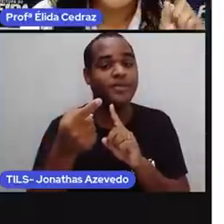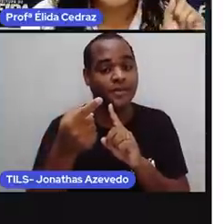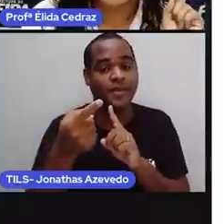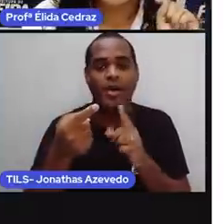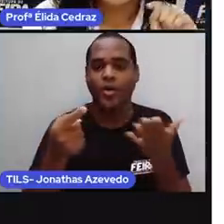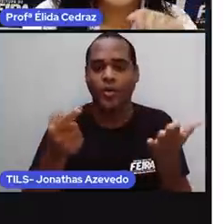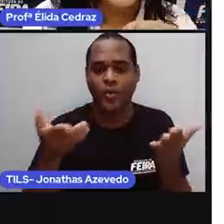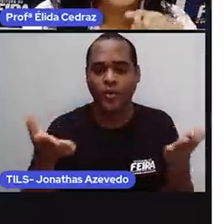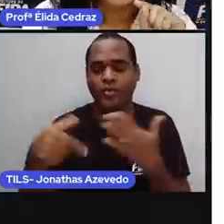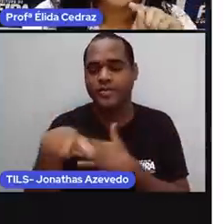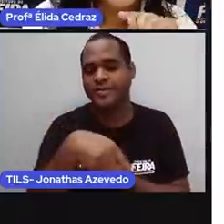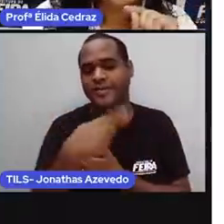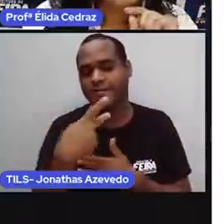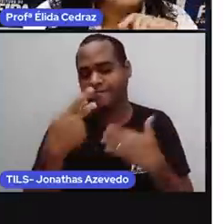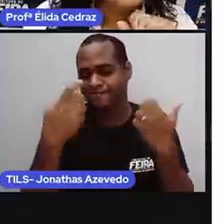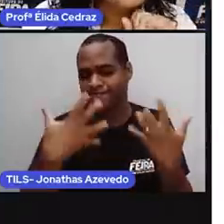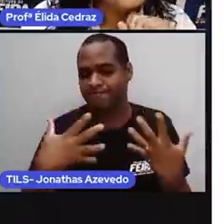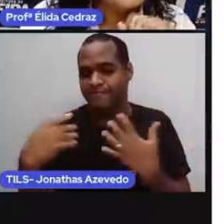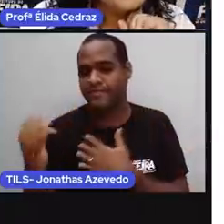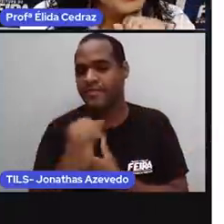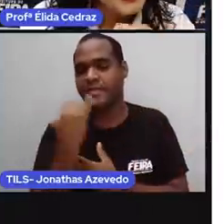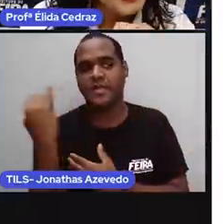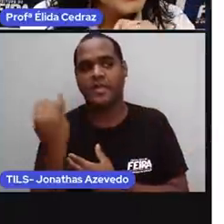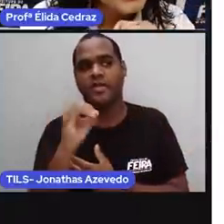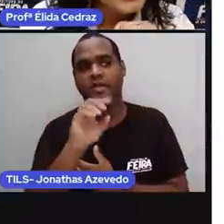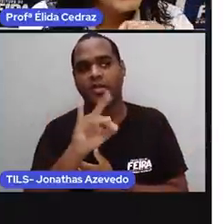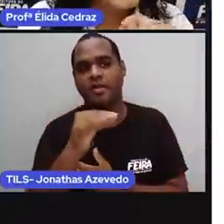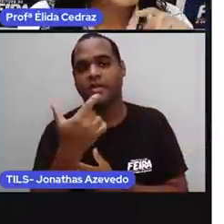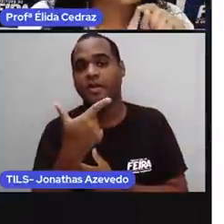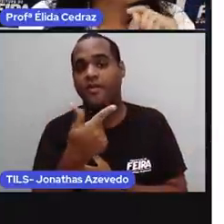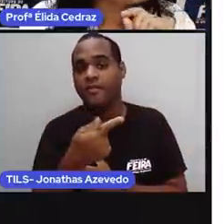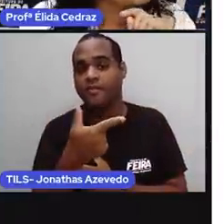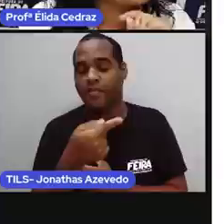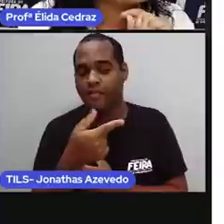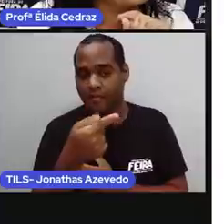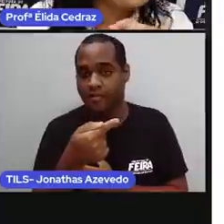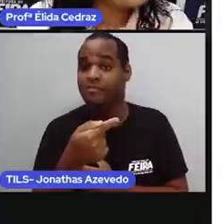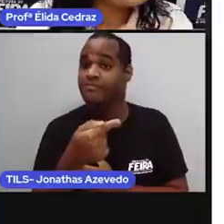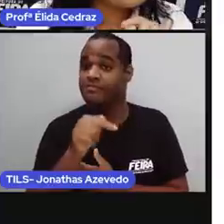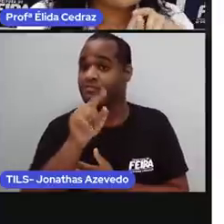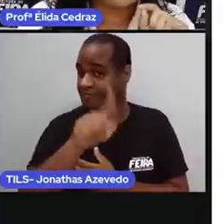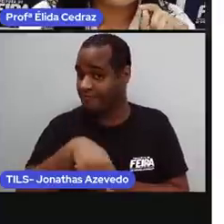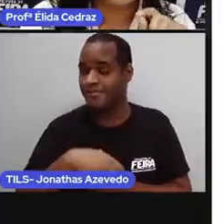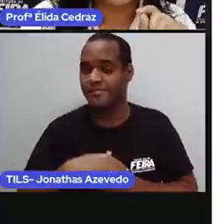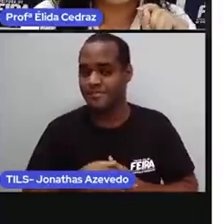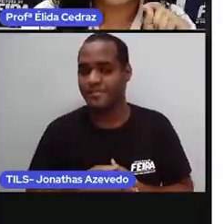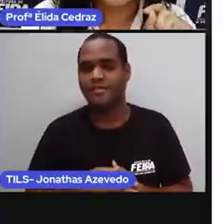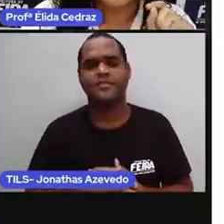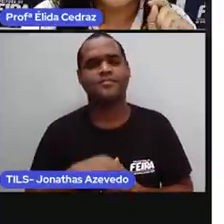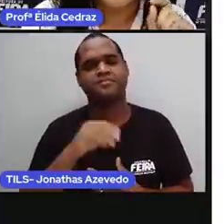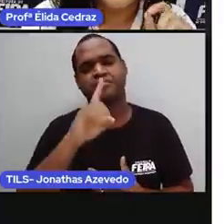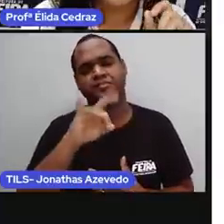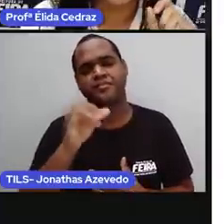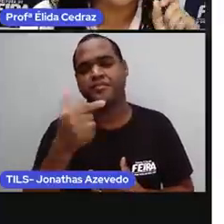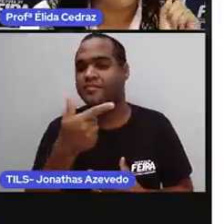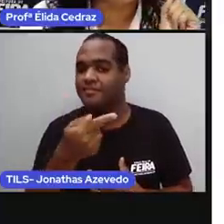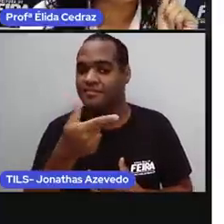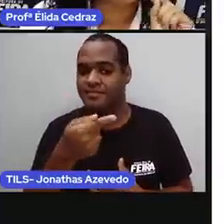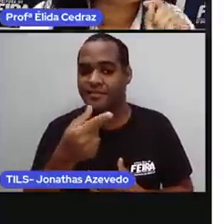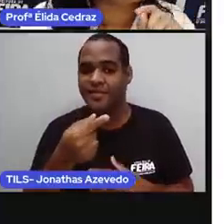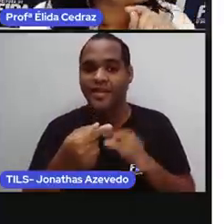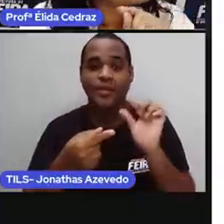hoje, já são dia 27, a data do dia 27,